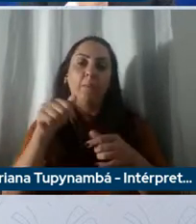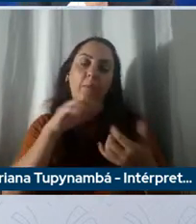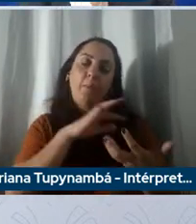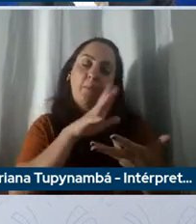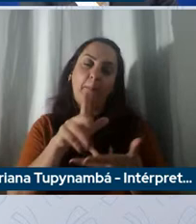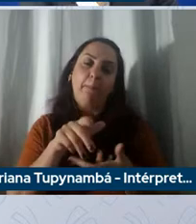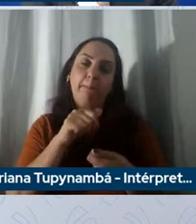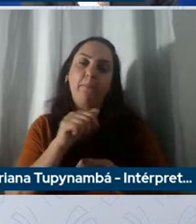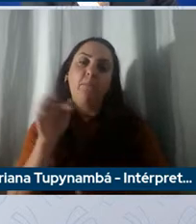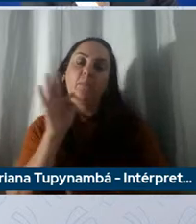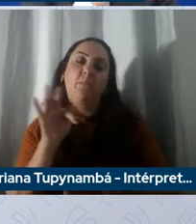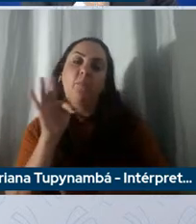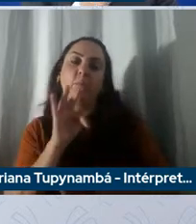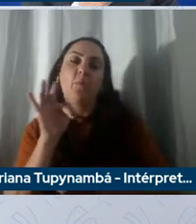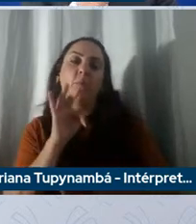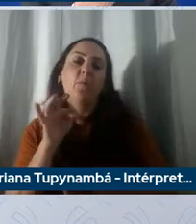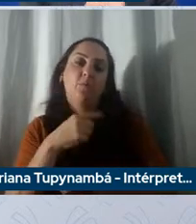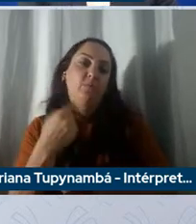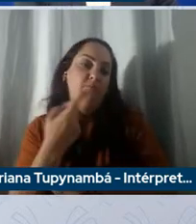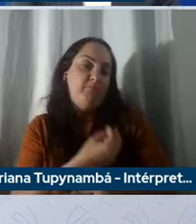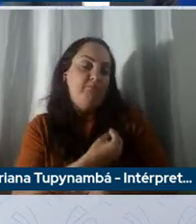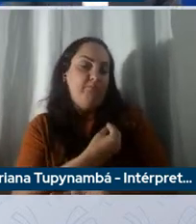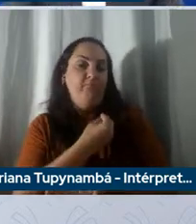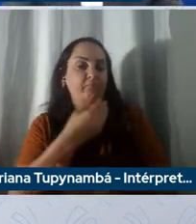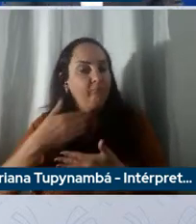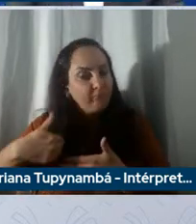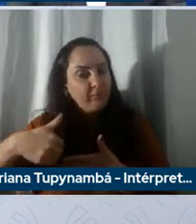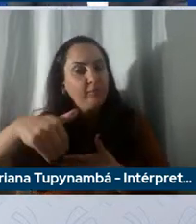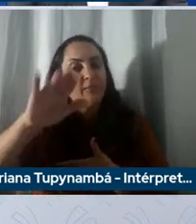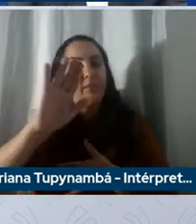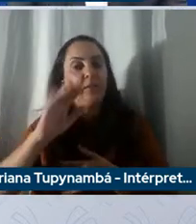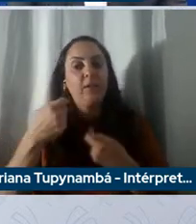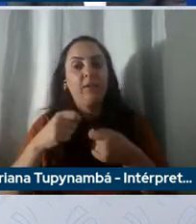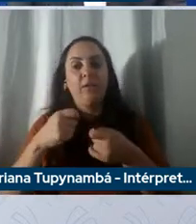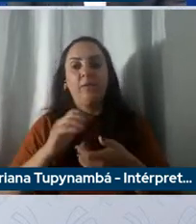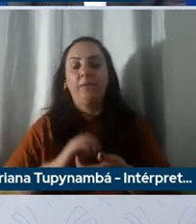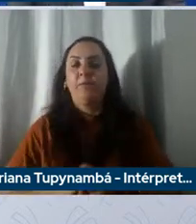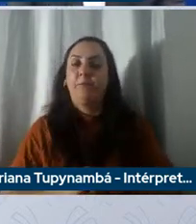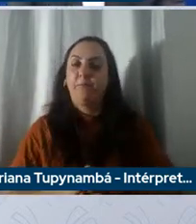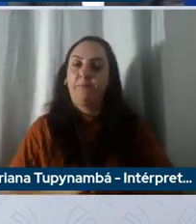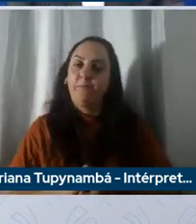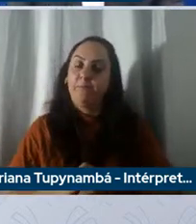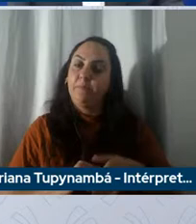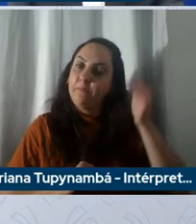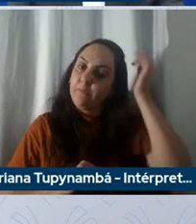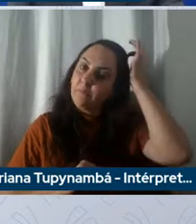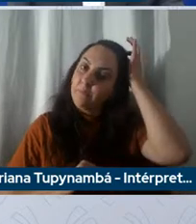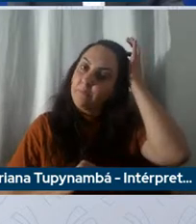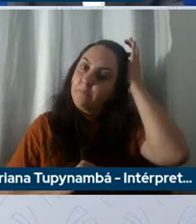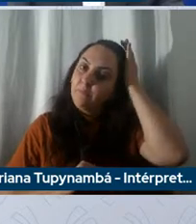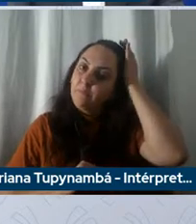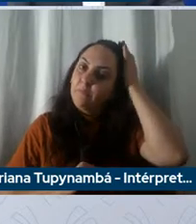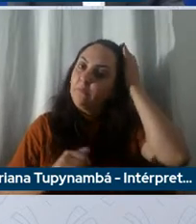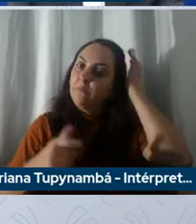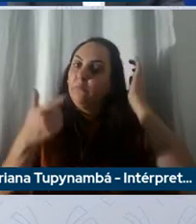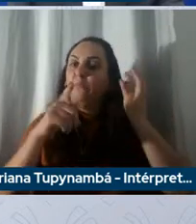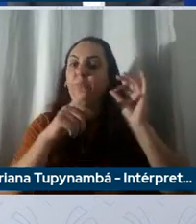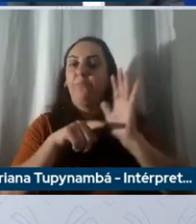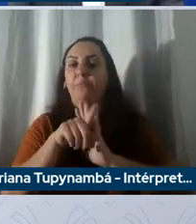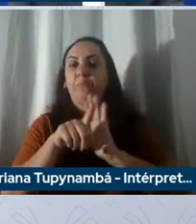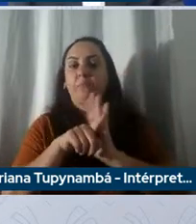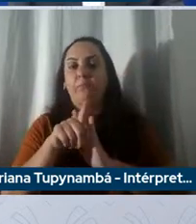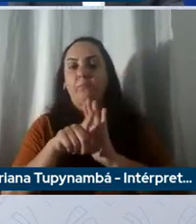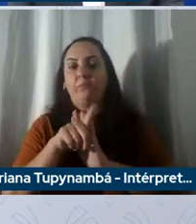isso e tem que seguir né a gente tem que seguir bom a próxima pergunta diz respeito ao